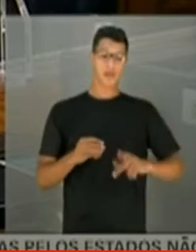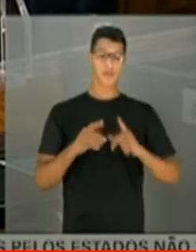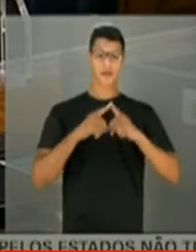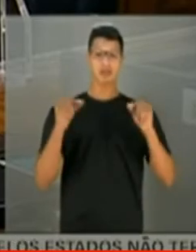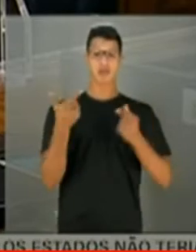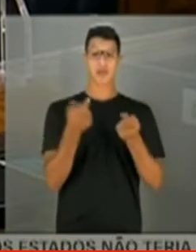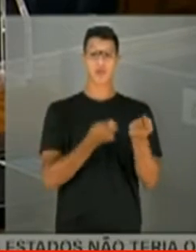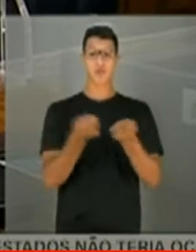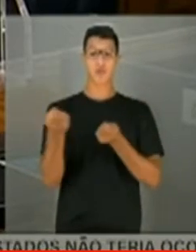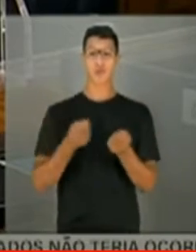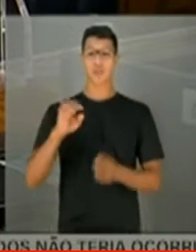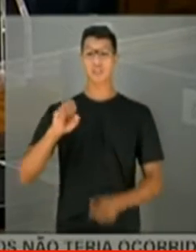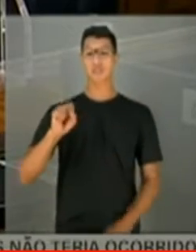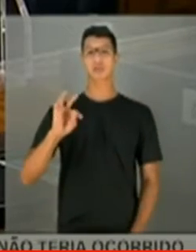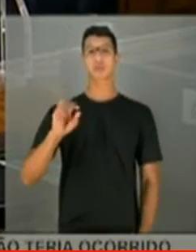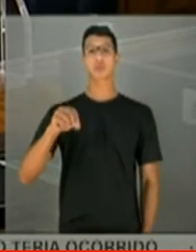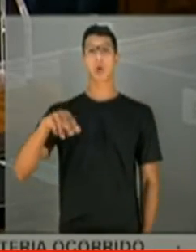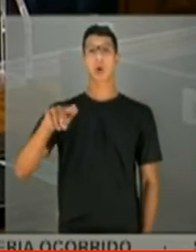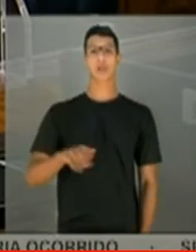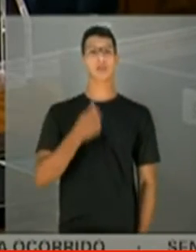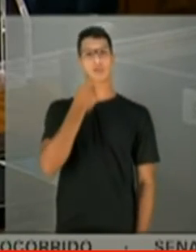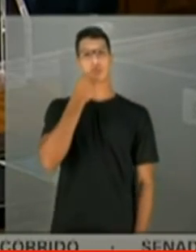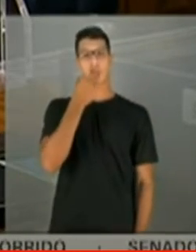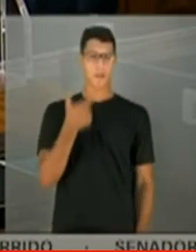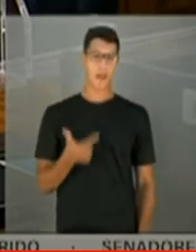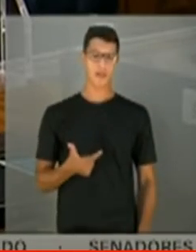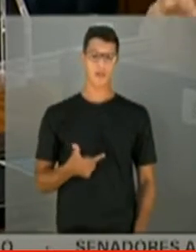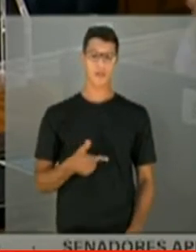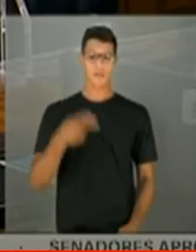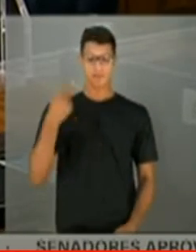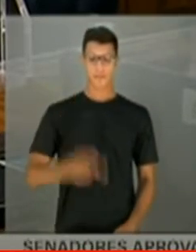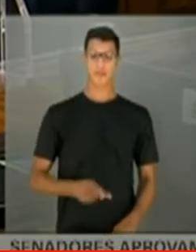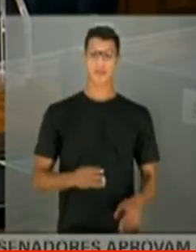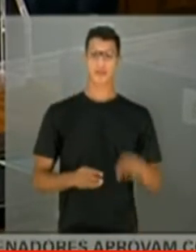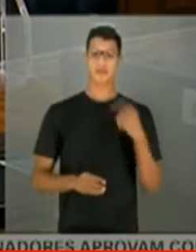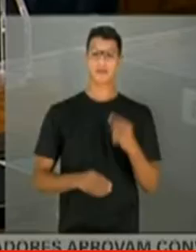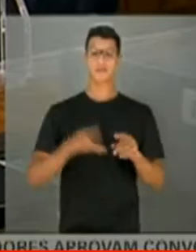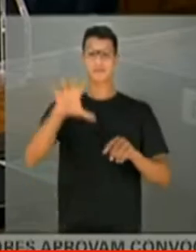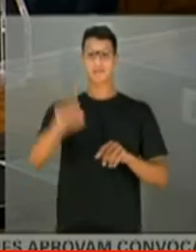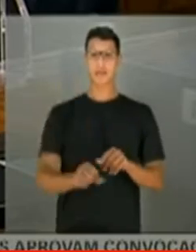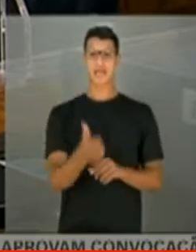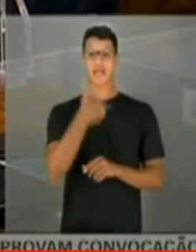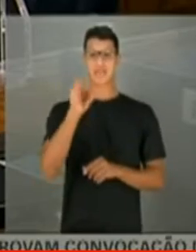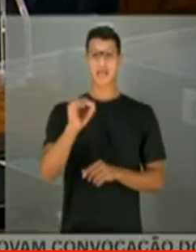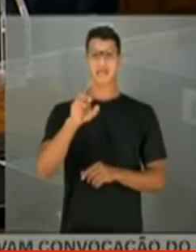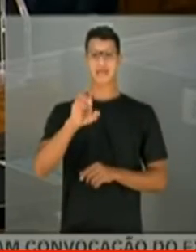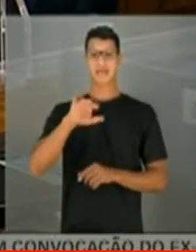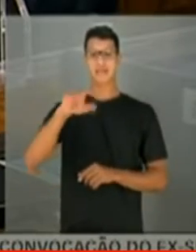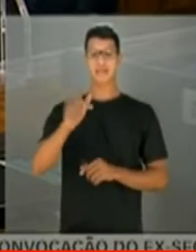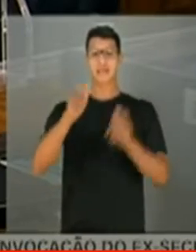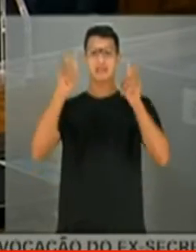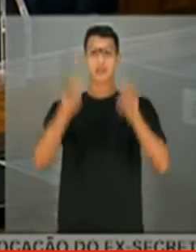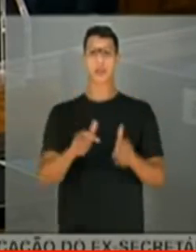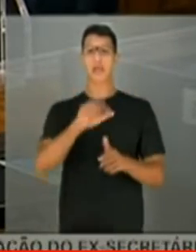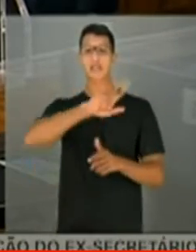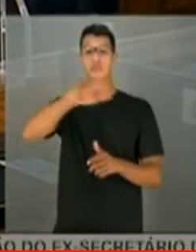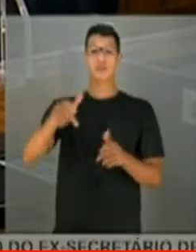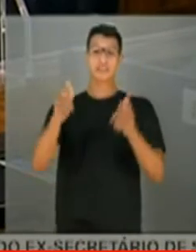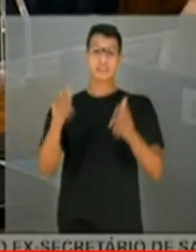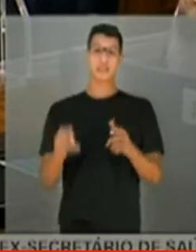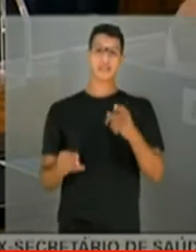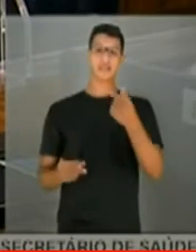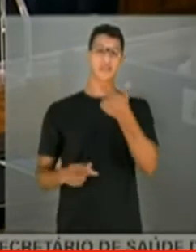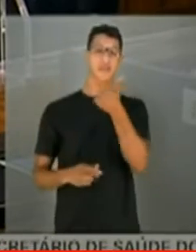não tem controle de estoque de medicamento. Aqui você pega 10 receitas iguais, vai em 10 lugares e pega o mesmo medicamento.